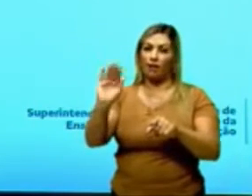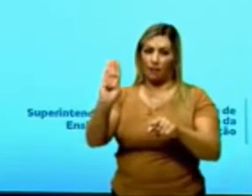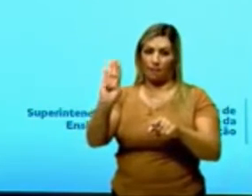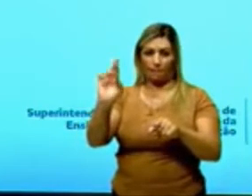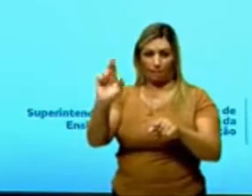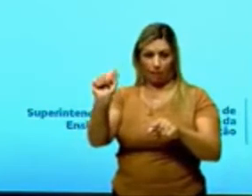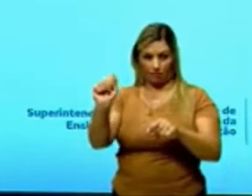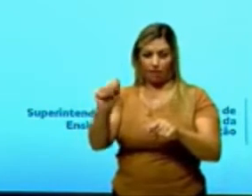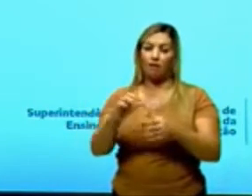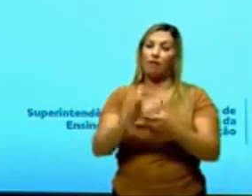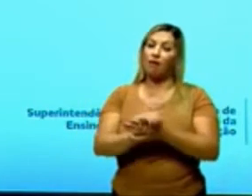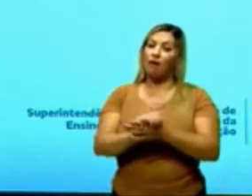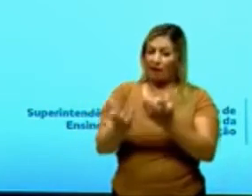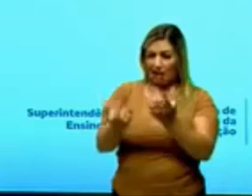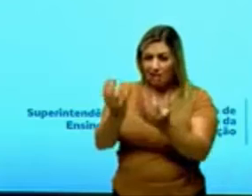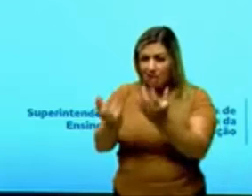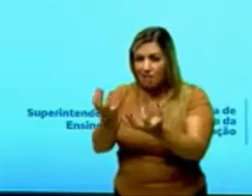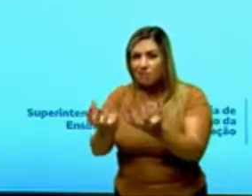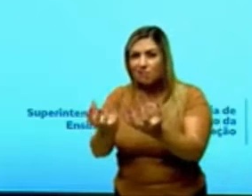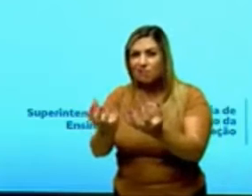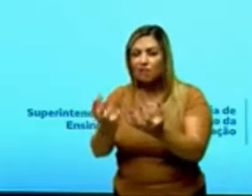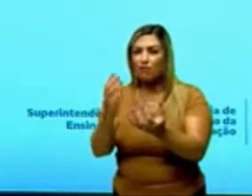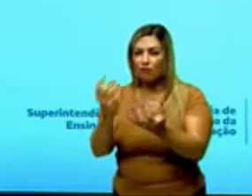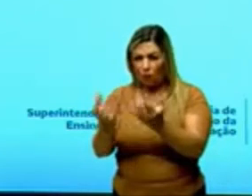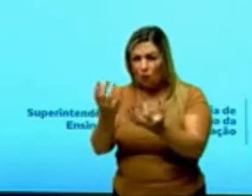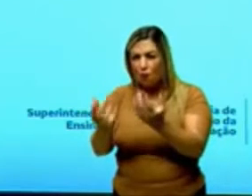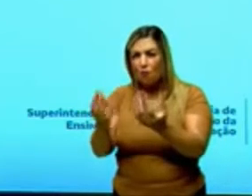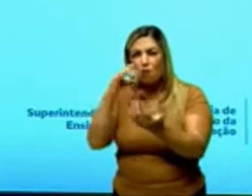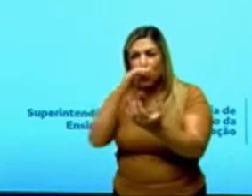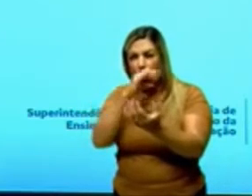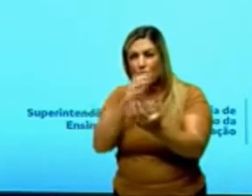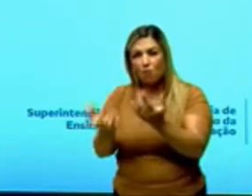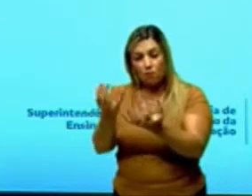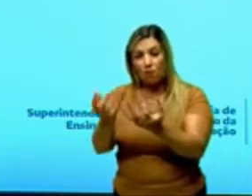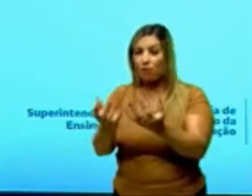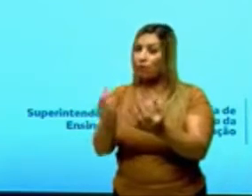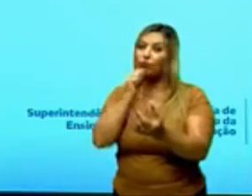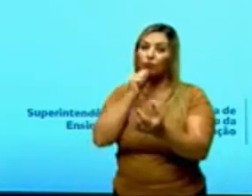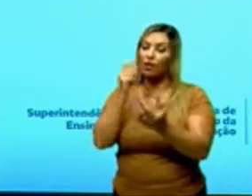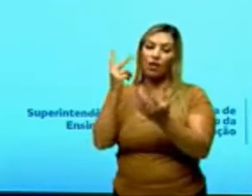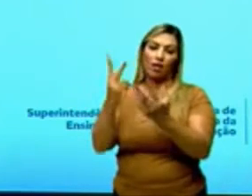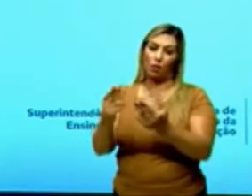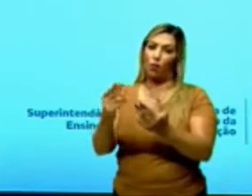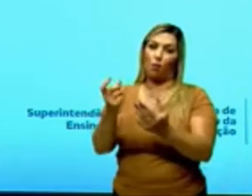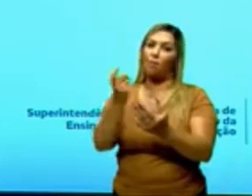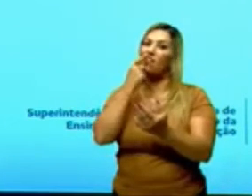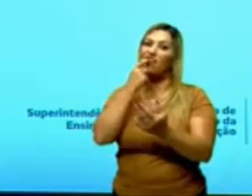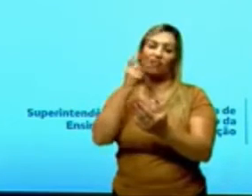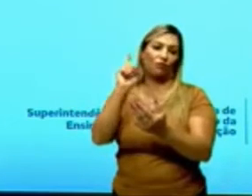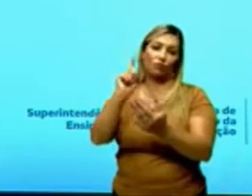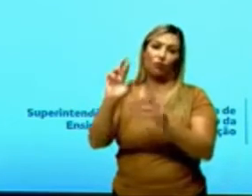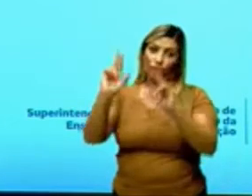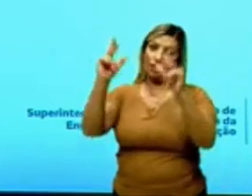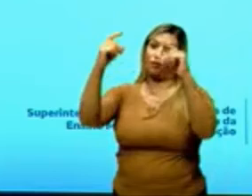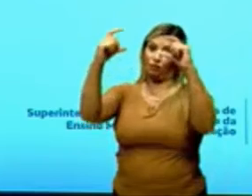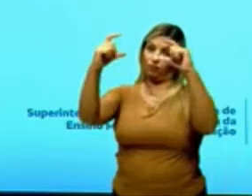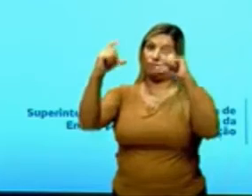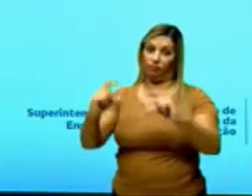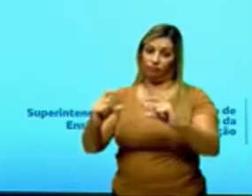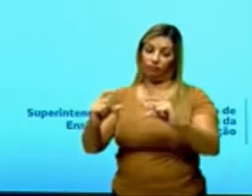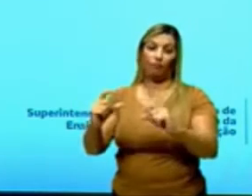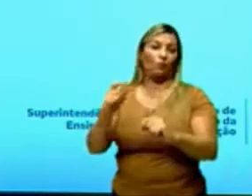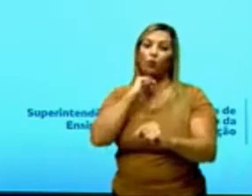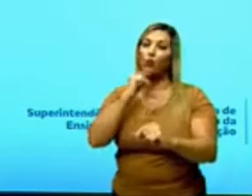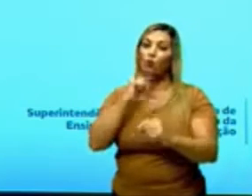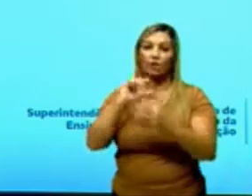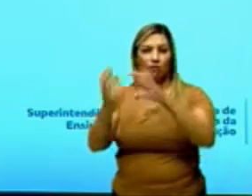Só que quando eu aqueço, ela não vai ter o mesmo comportamento lá do plástico, né, eu não vou conseguir moldar,